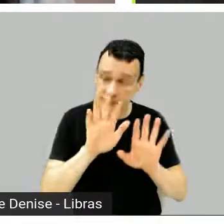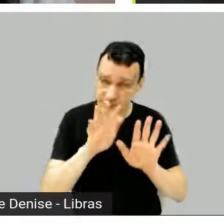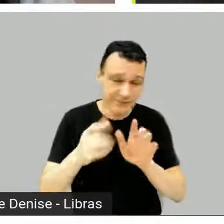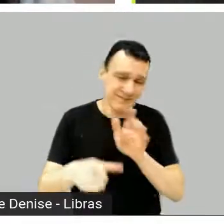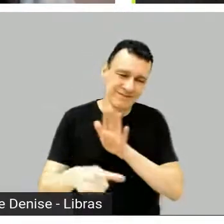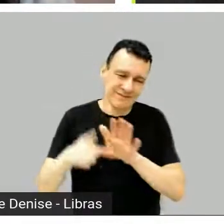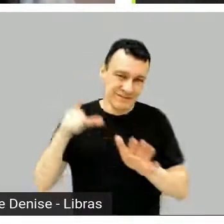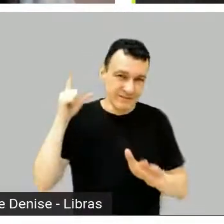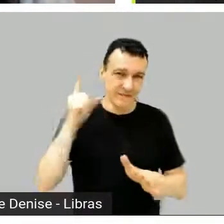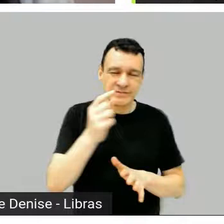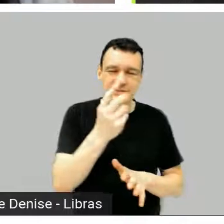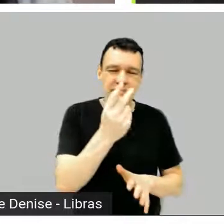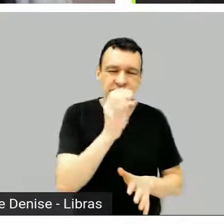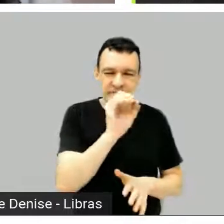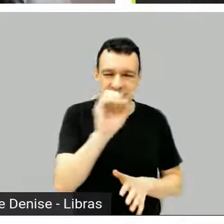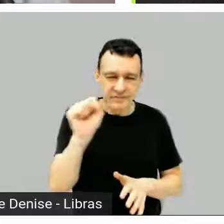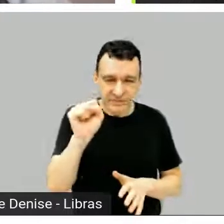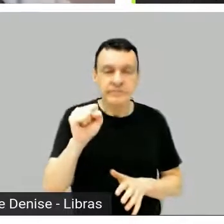2008.